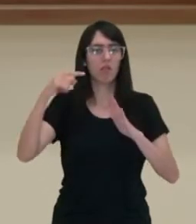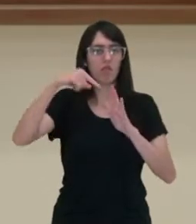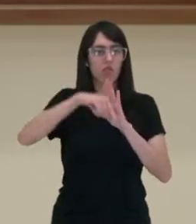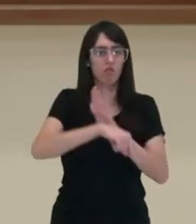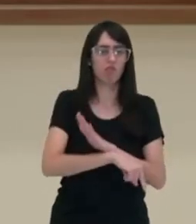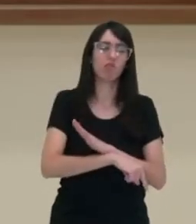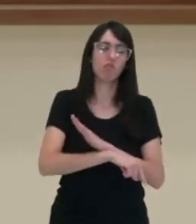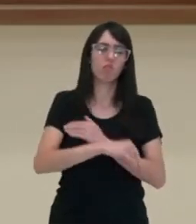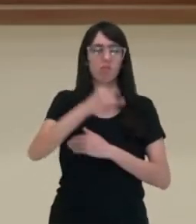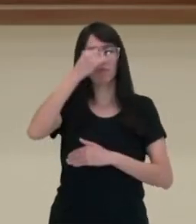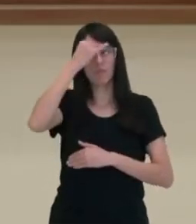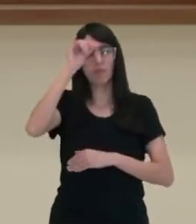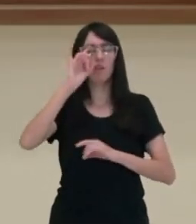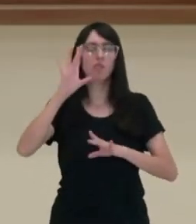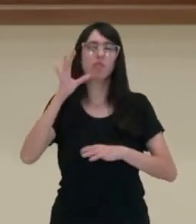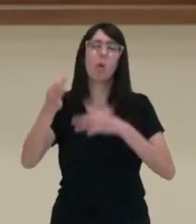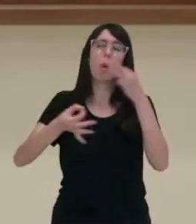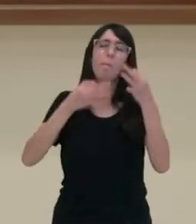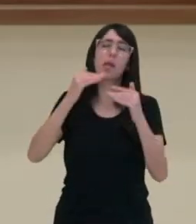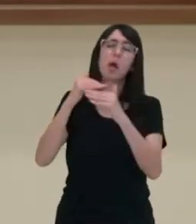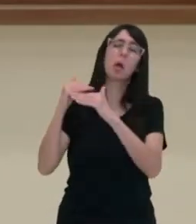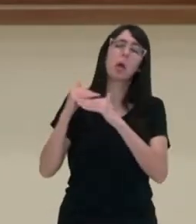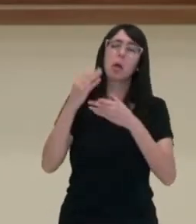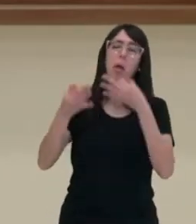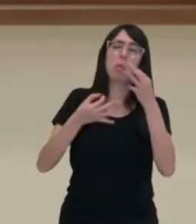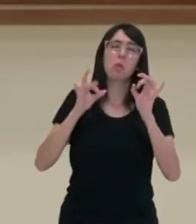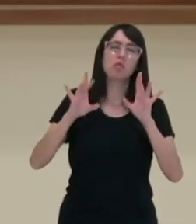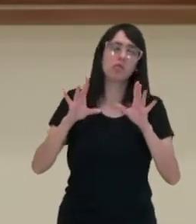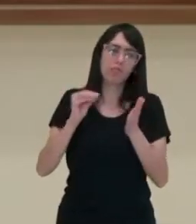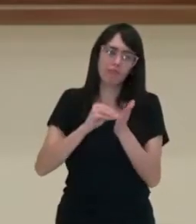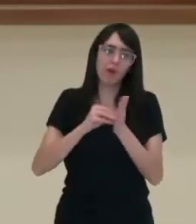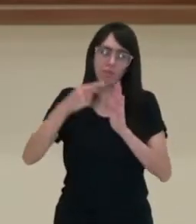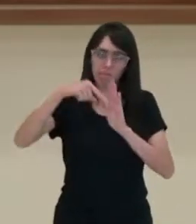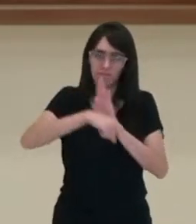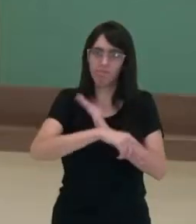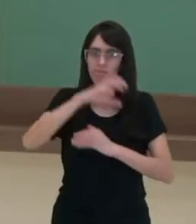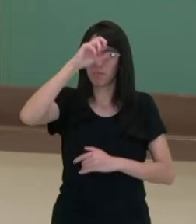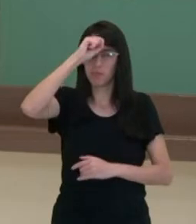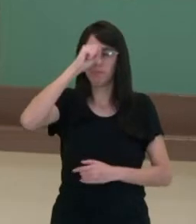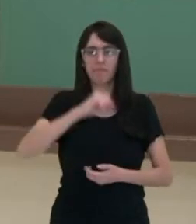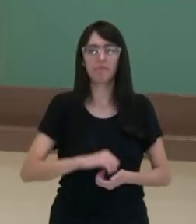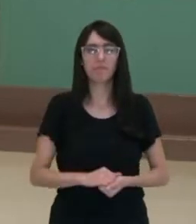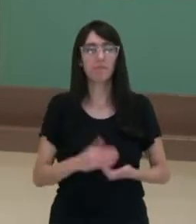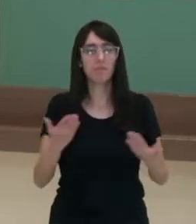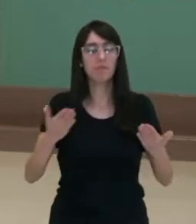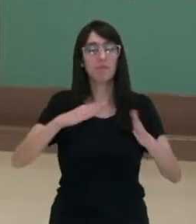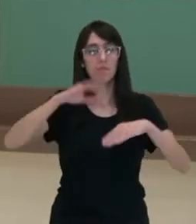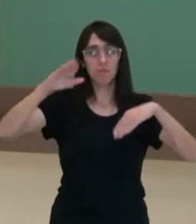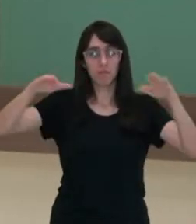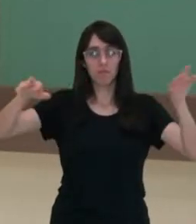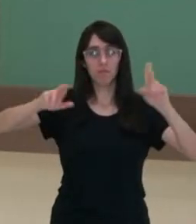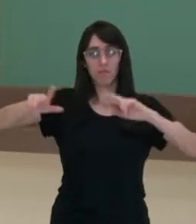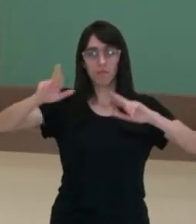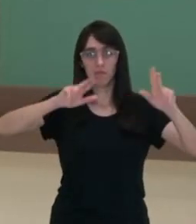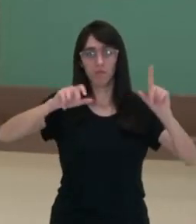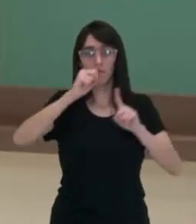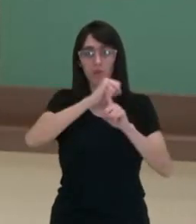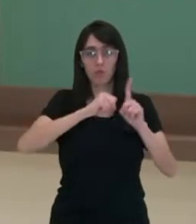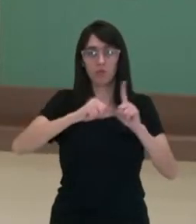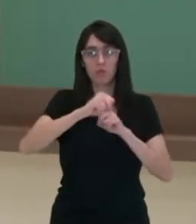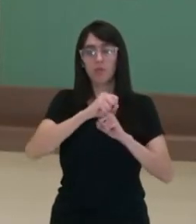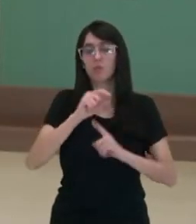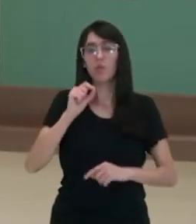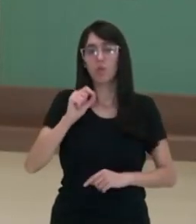e não tanto pela ótica do senso comum, ok? Então a desigualdade social muitas vezes ela é